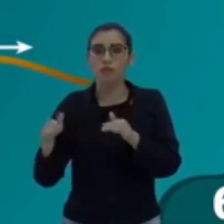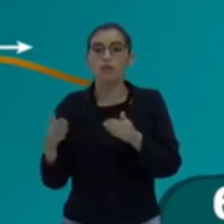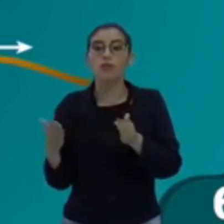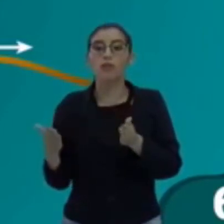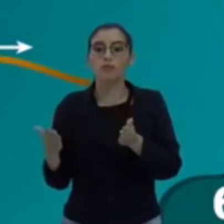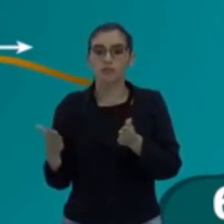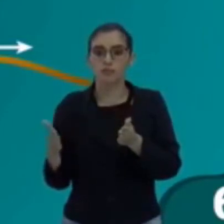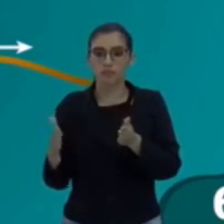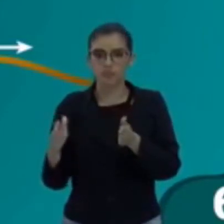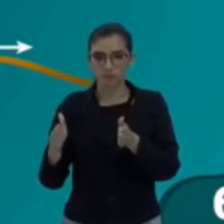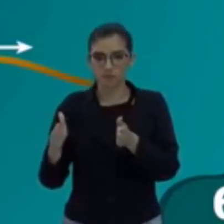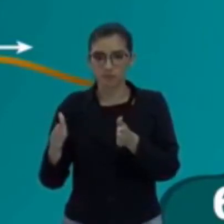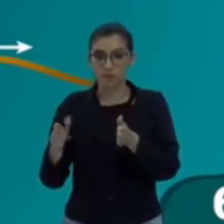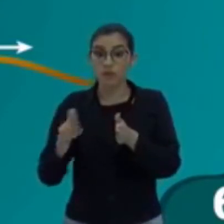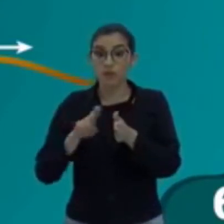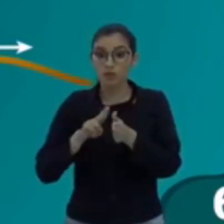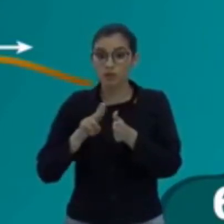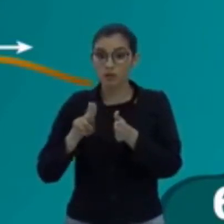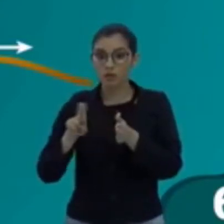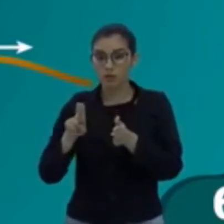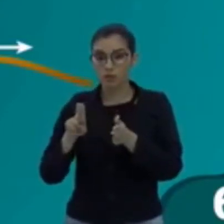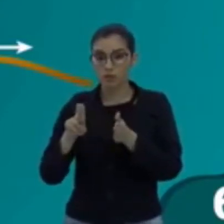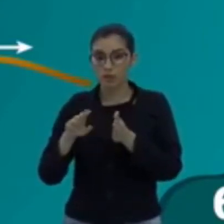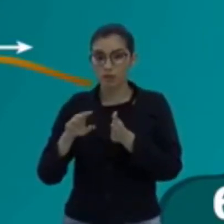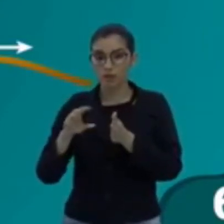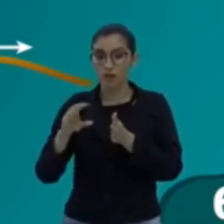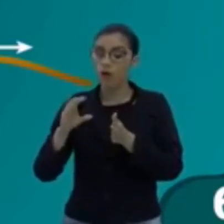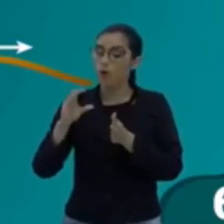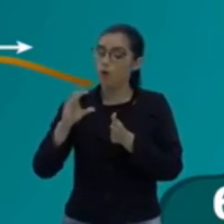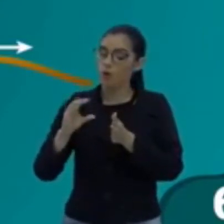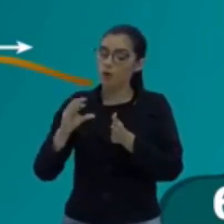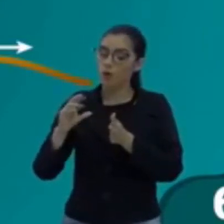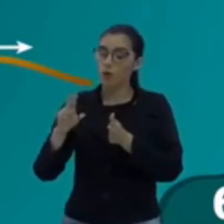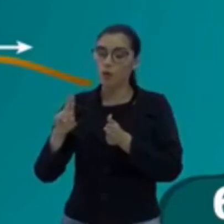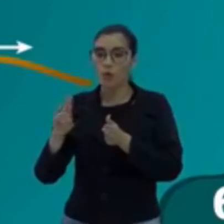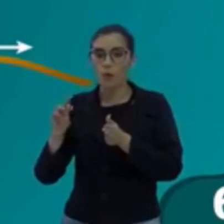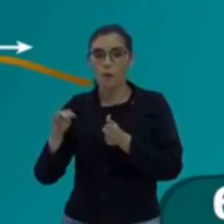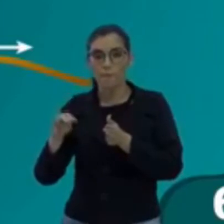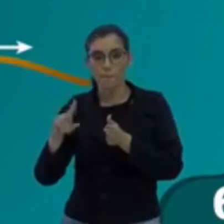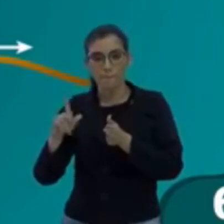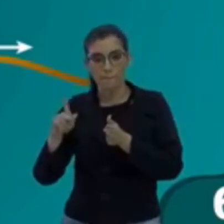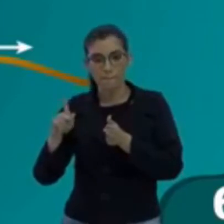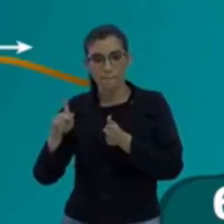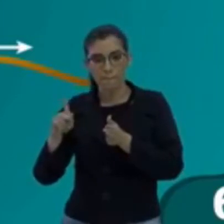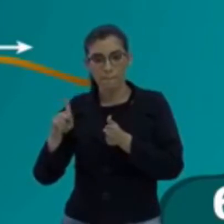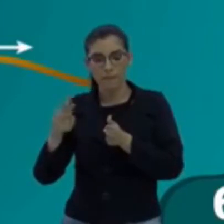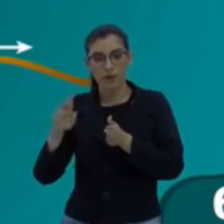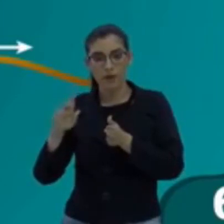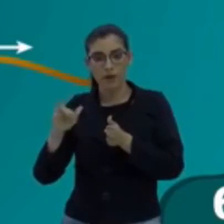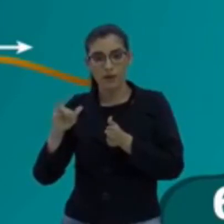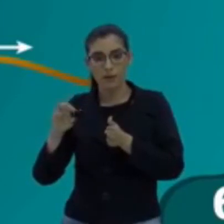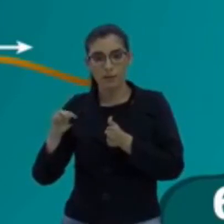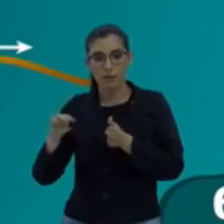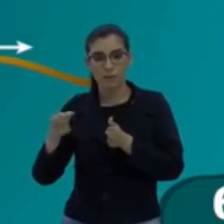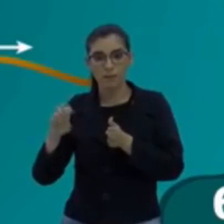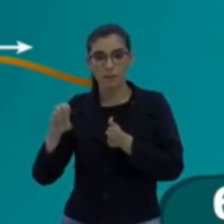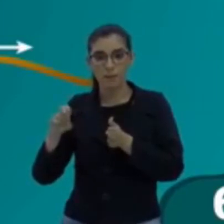nome é chamado de comprimento de onda. O filhão